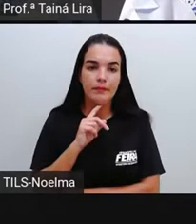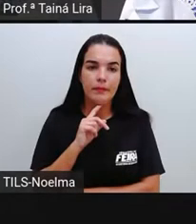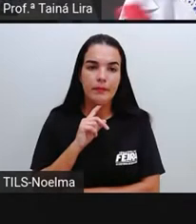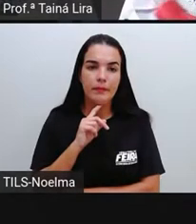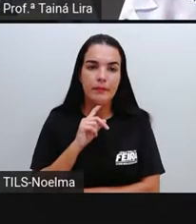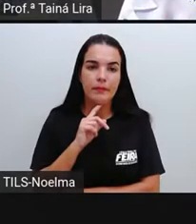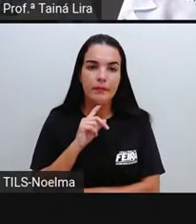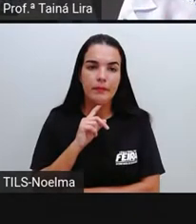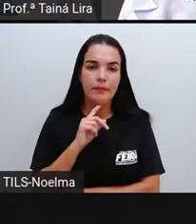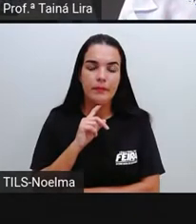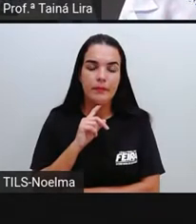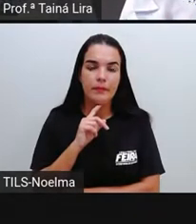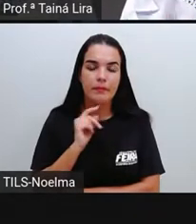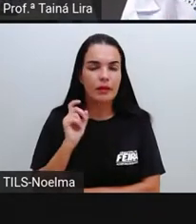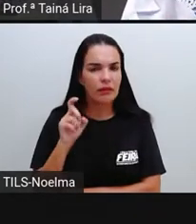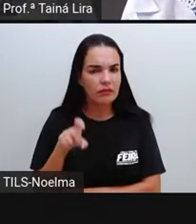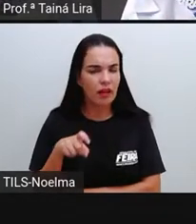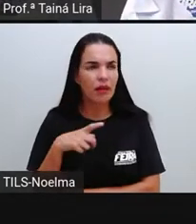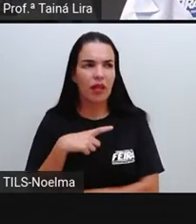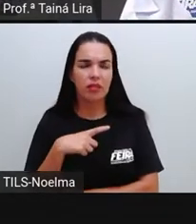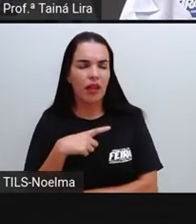Será que temos, segundo o ano?